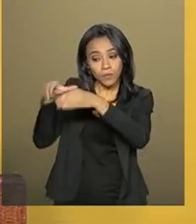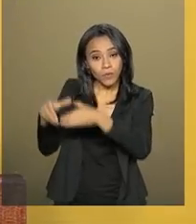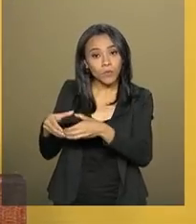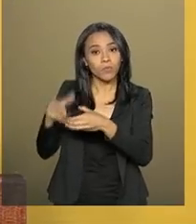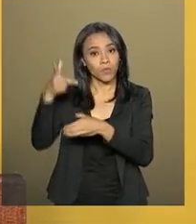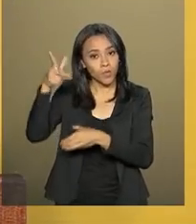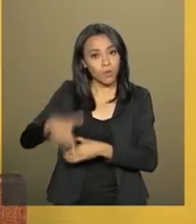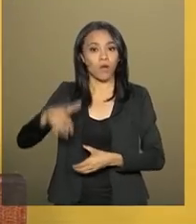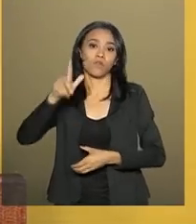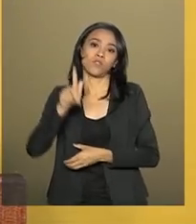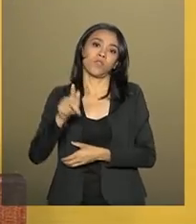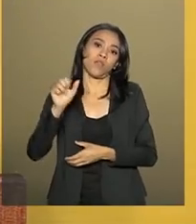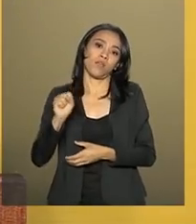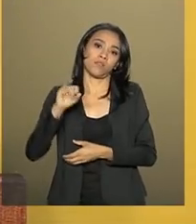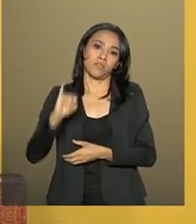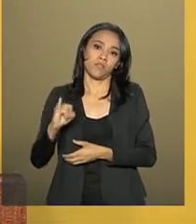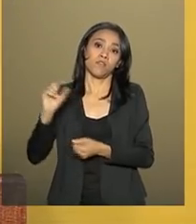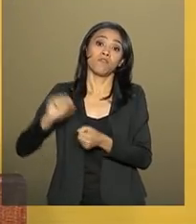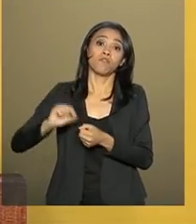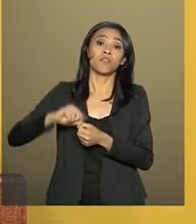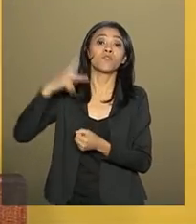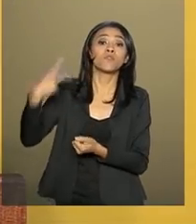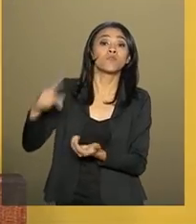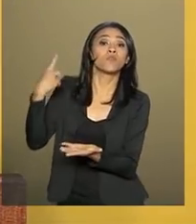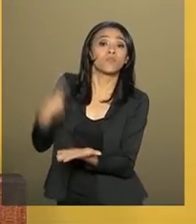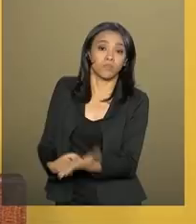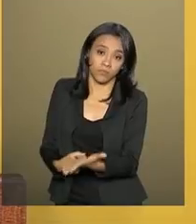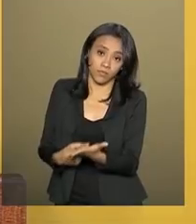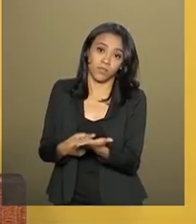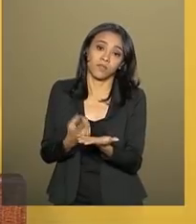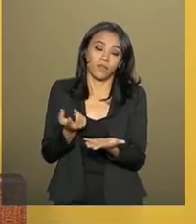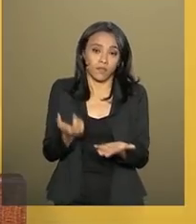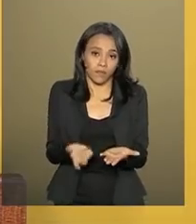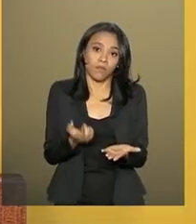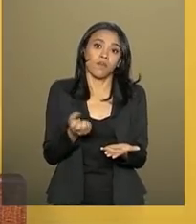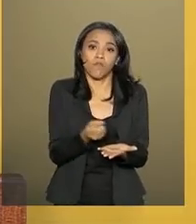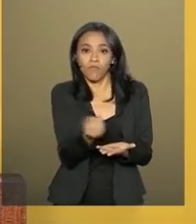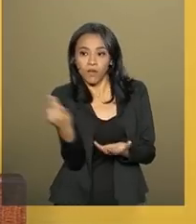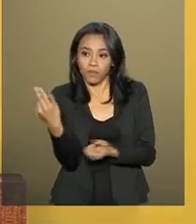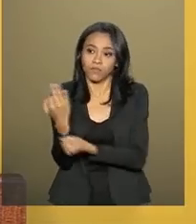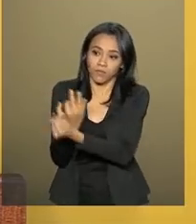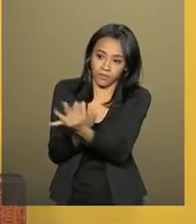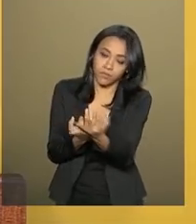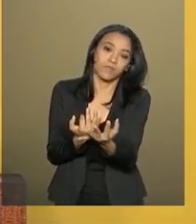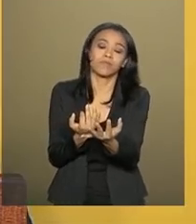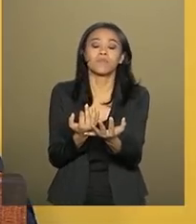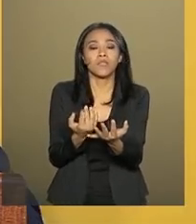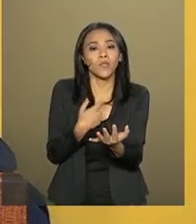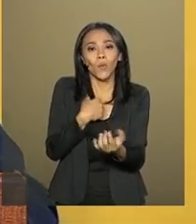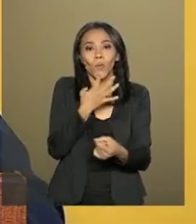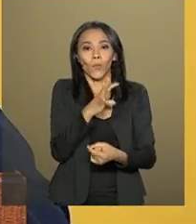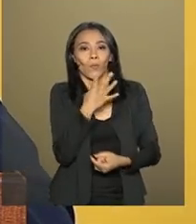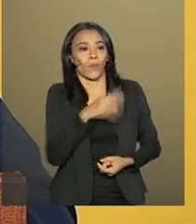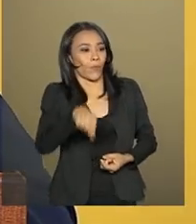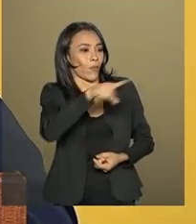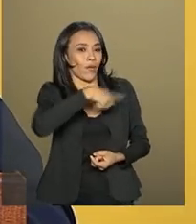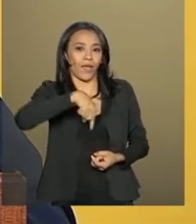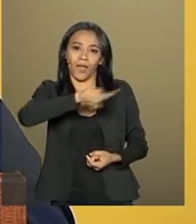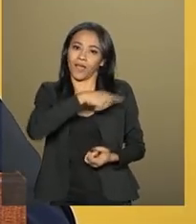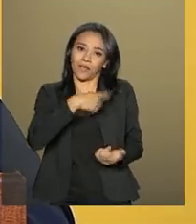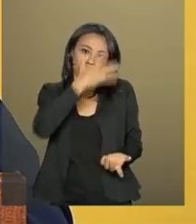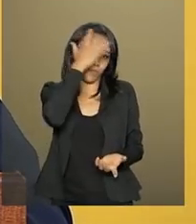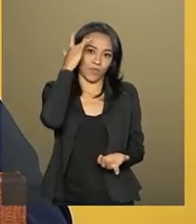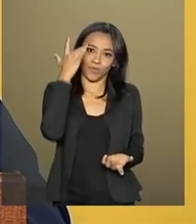cumpriram seu papel. Muitos desses, confesso, ficaram desconhecidos do grande